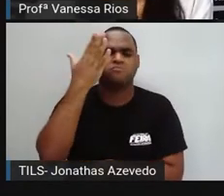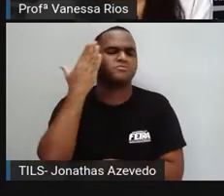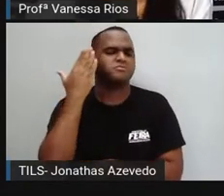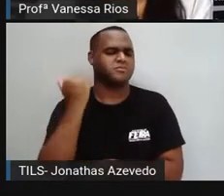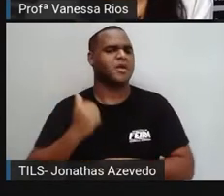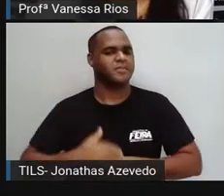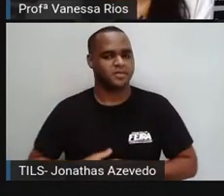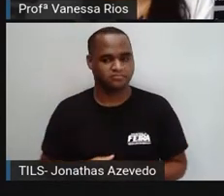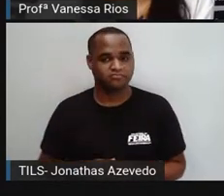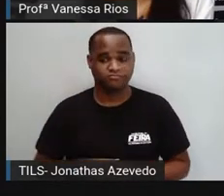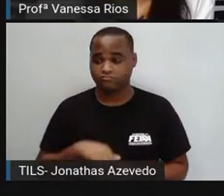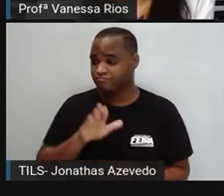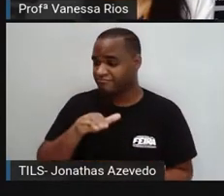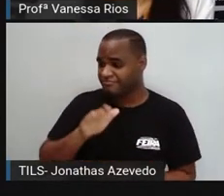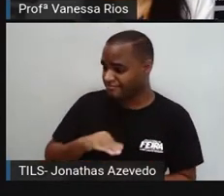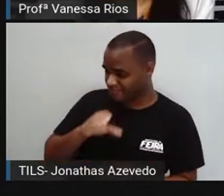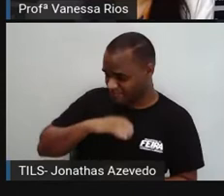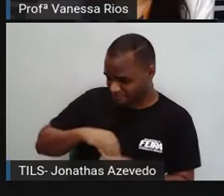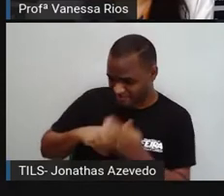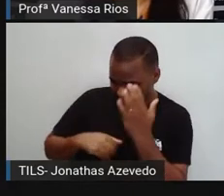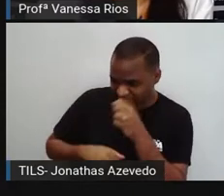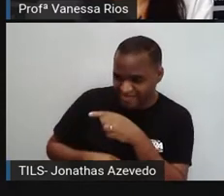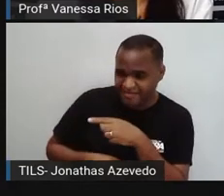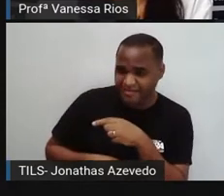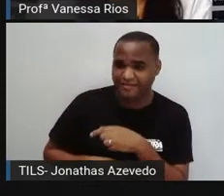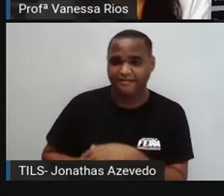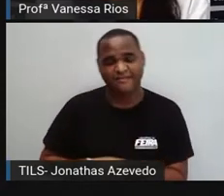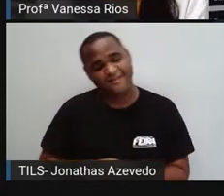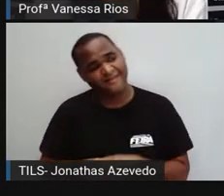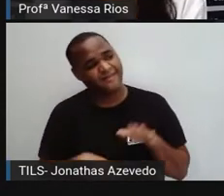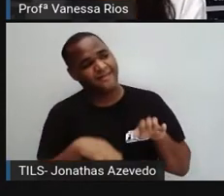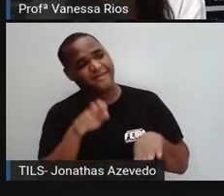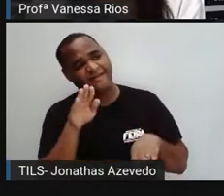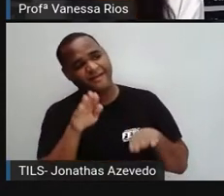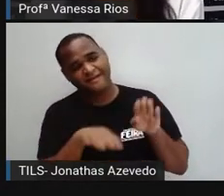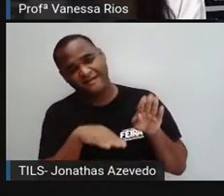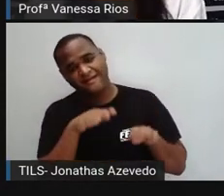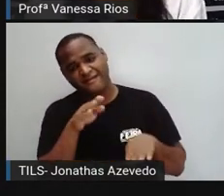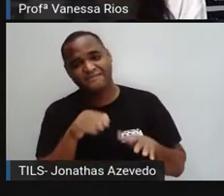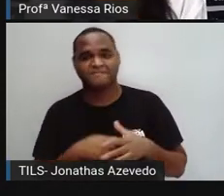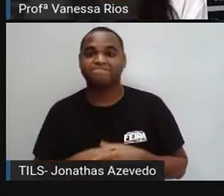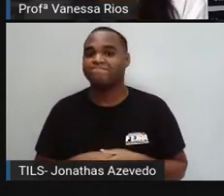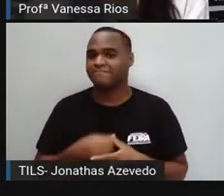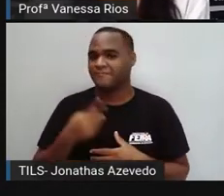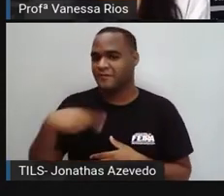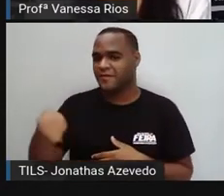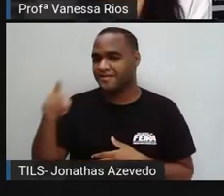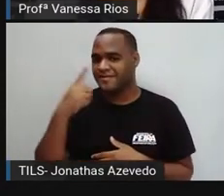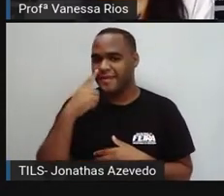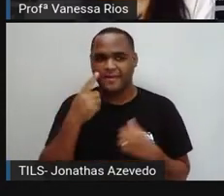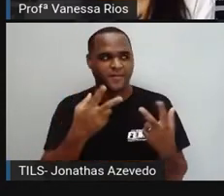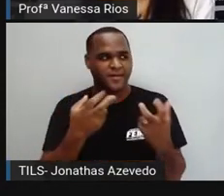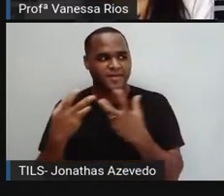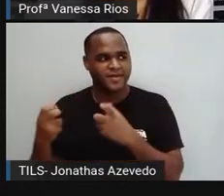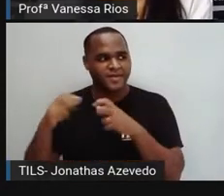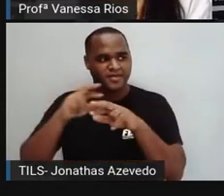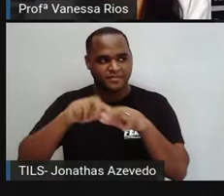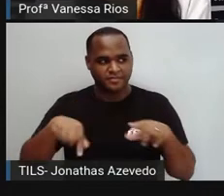E aí o empregador diz, e o português? Aí varia. Então a gente percebe aí já uma